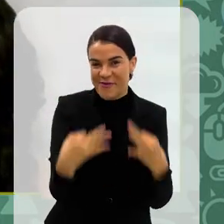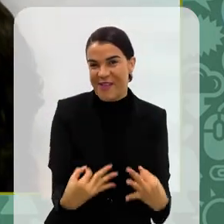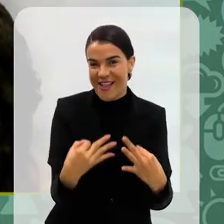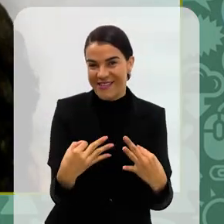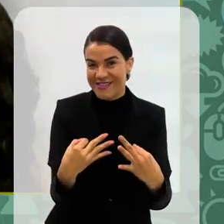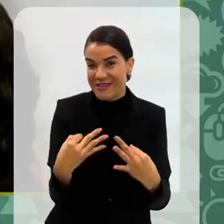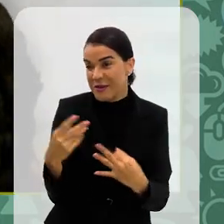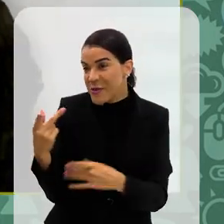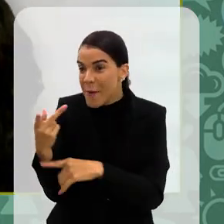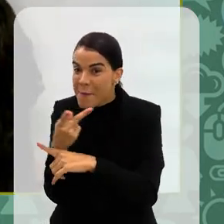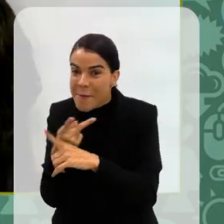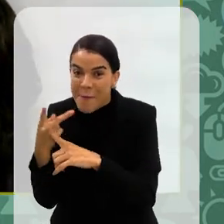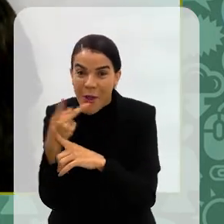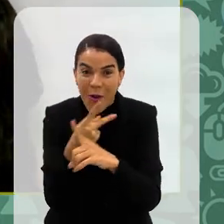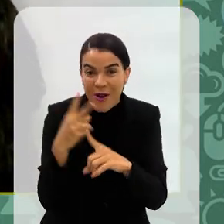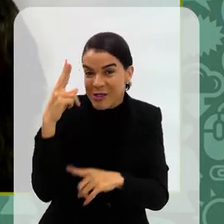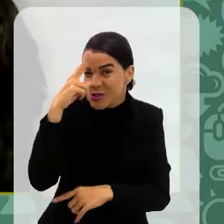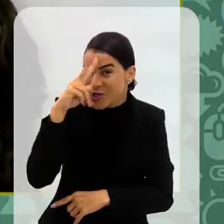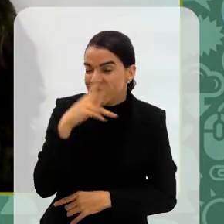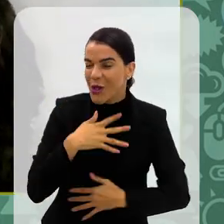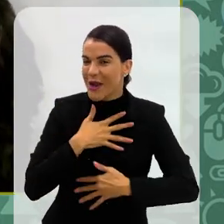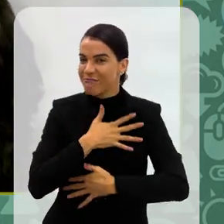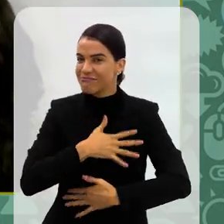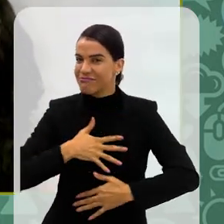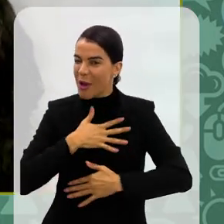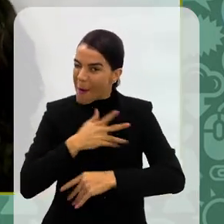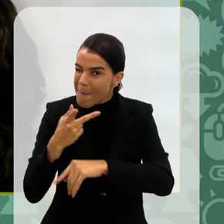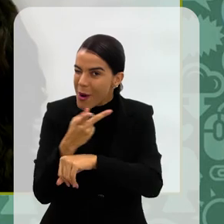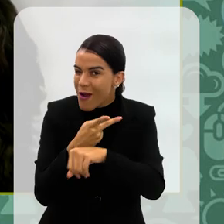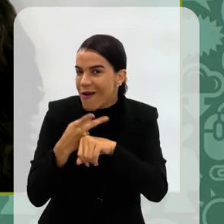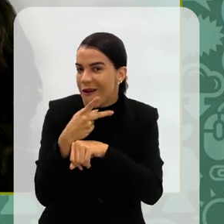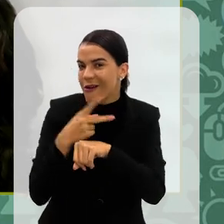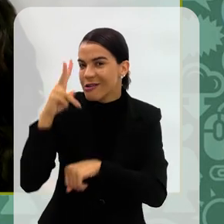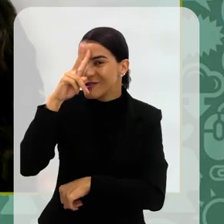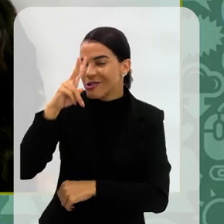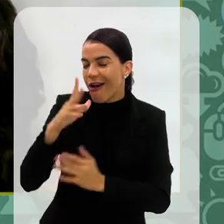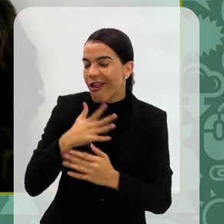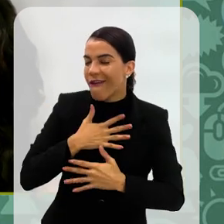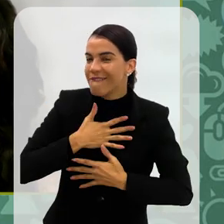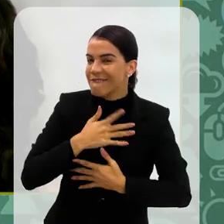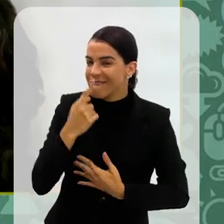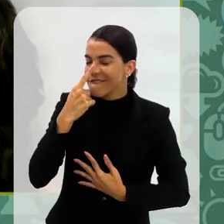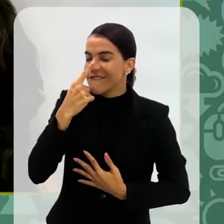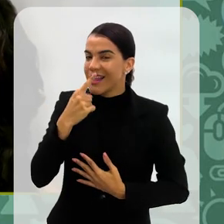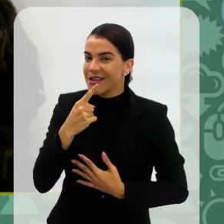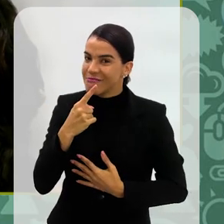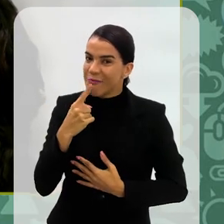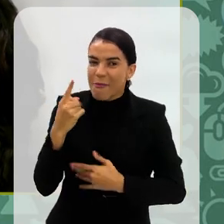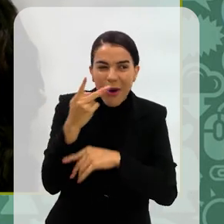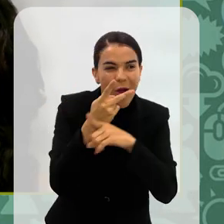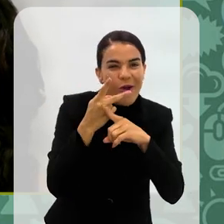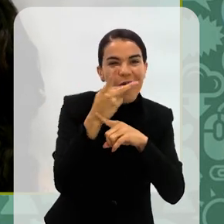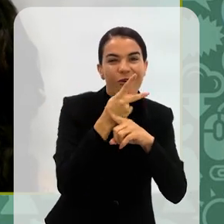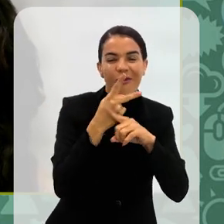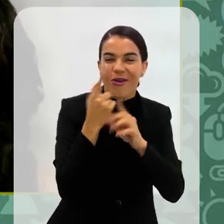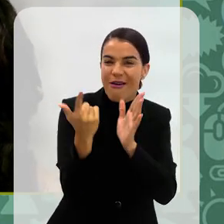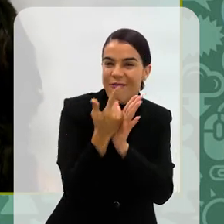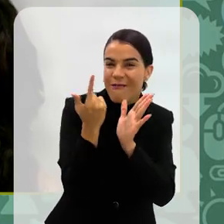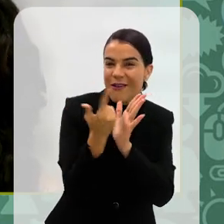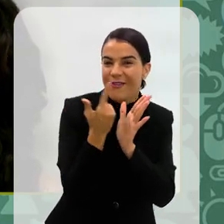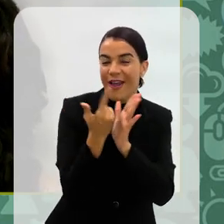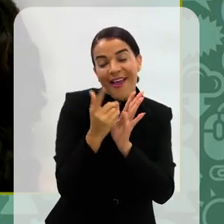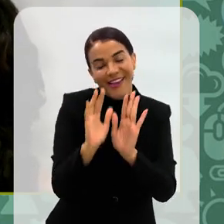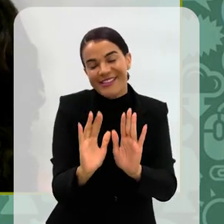É verdade. Você não está procurando o tipo de história que te agrada, procura aquela história que te agrada, dá uma chance ao livro.